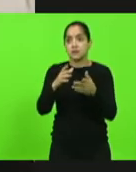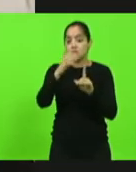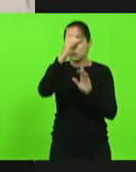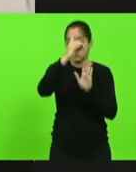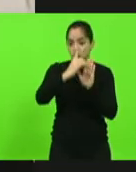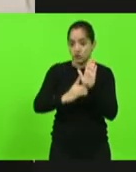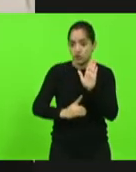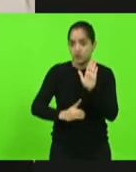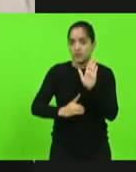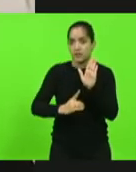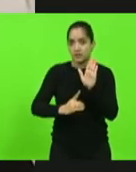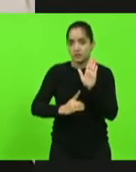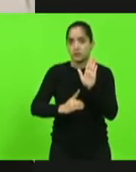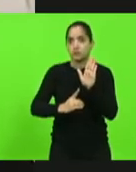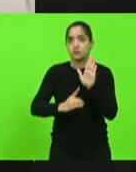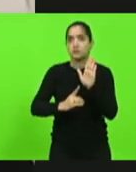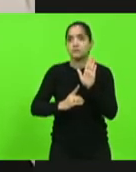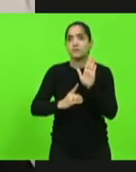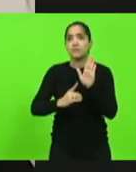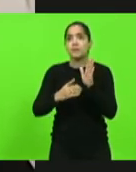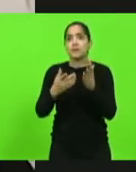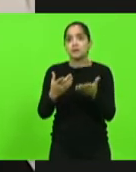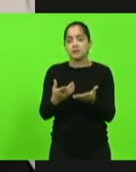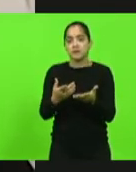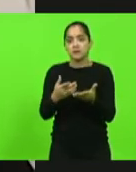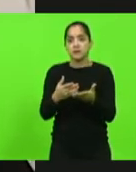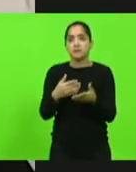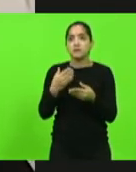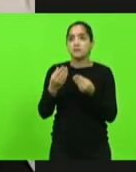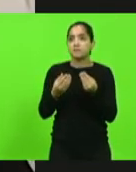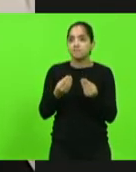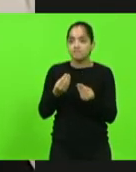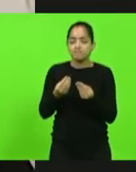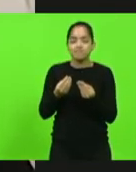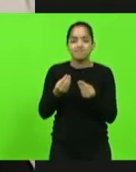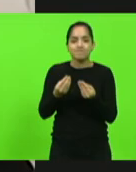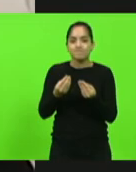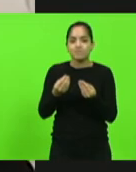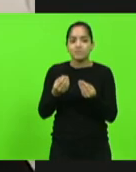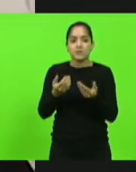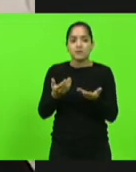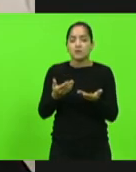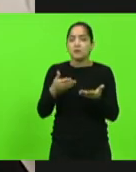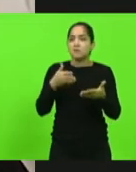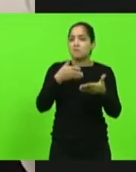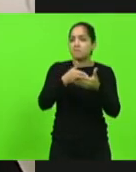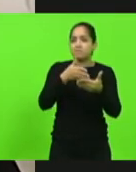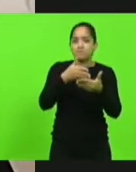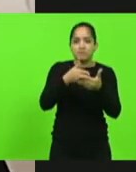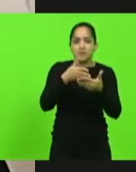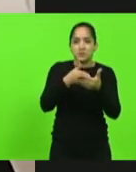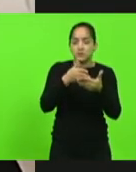políticos cerceados. Isso é um dos maiores absurdos, isso é algo tão